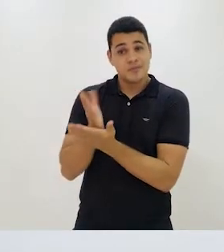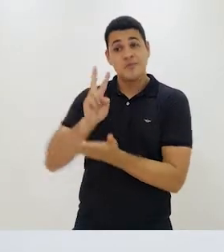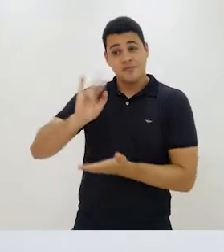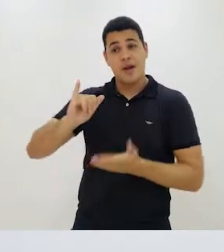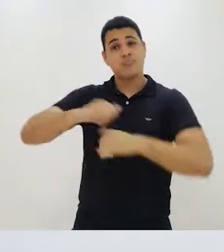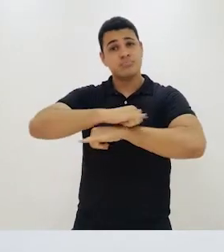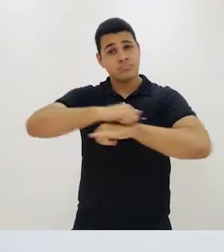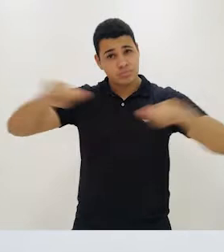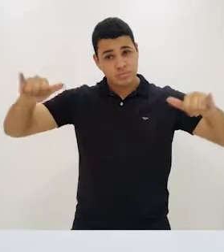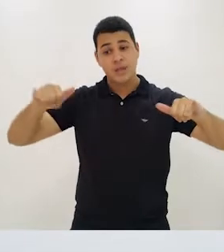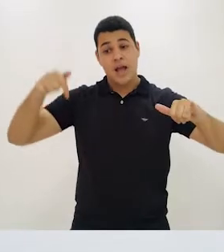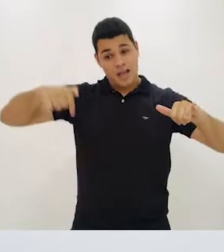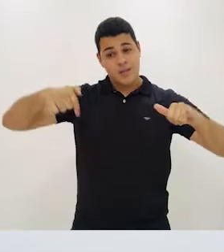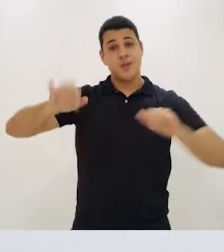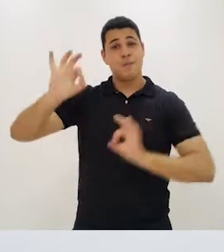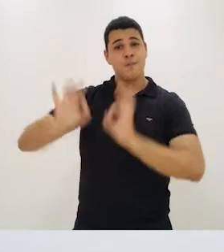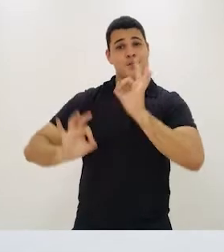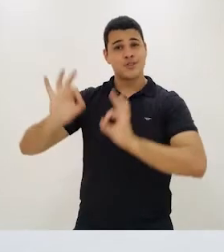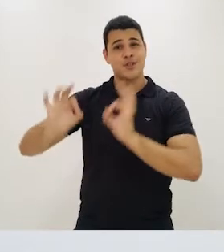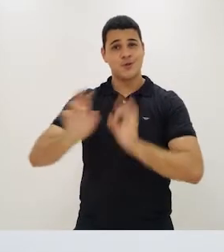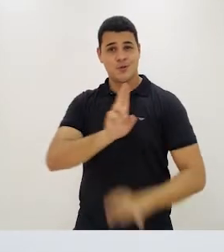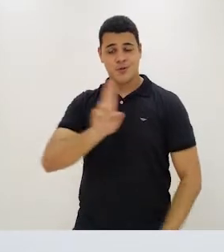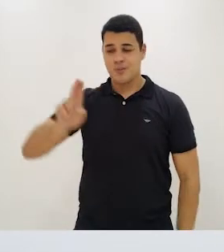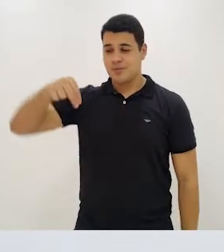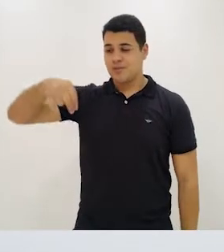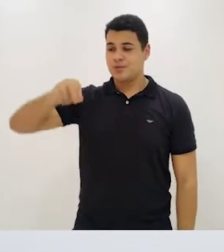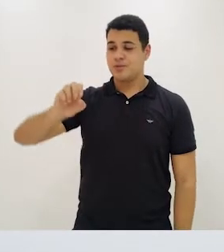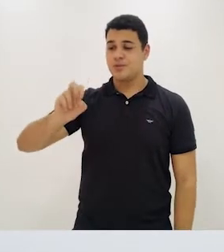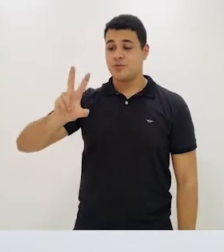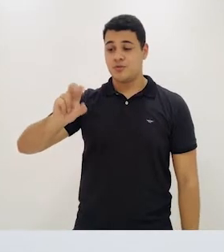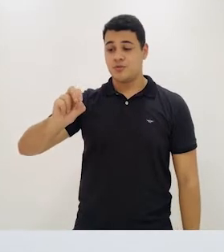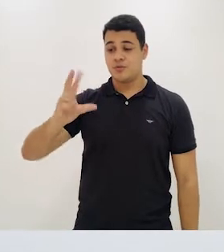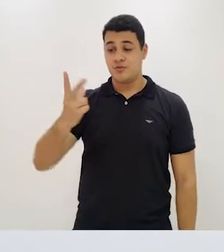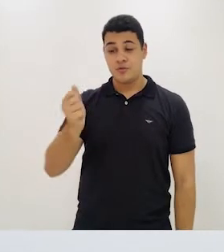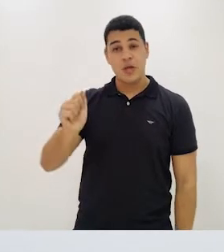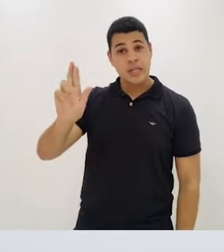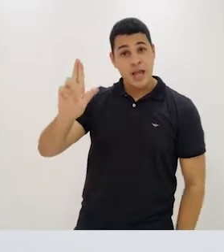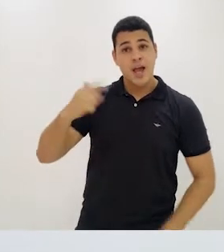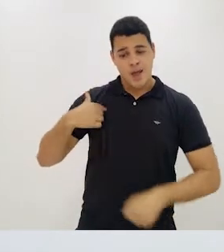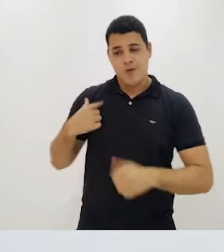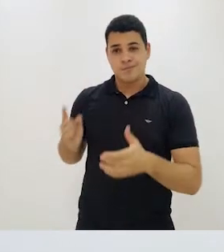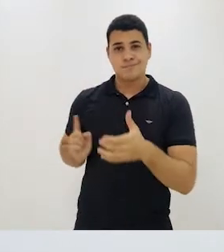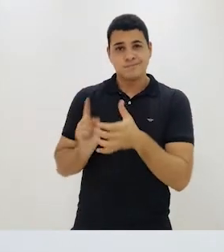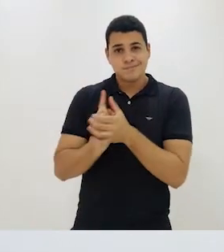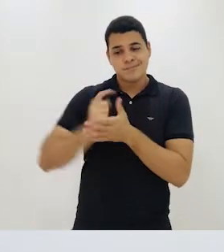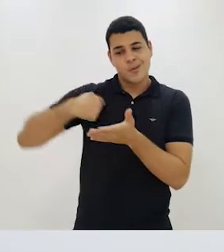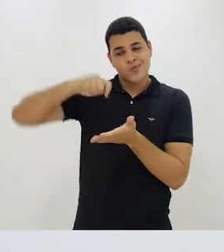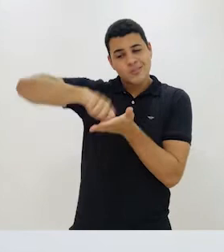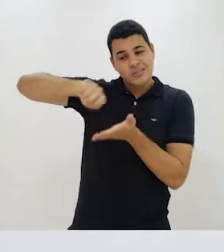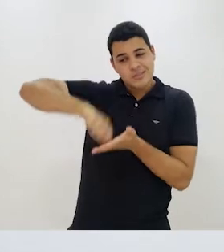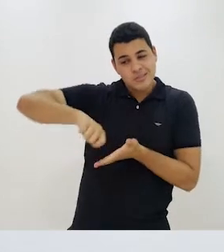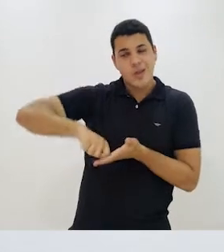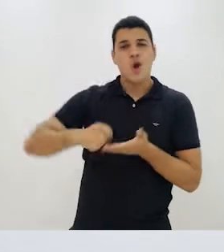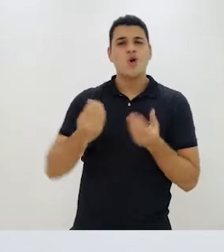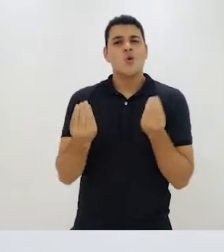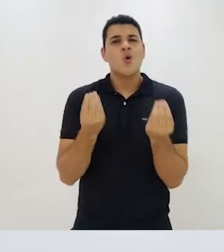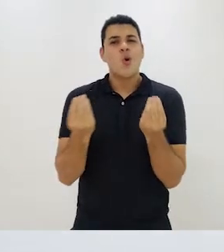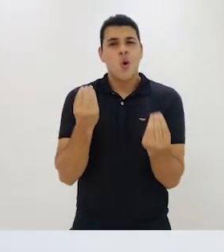que será lançado também nesse projeto No Novo Olhar. Eu vou estar escrevendo lá também sobre